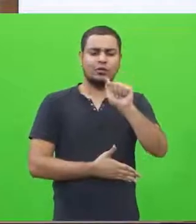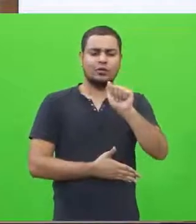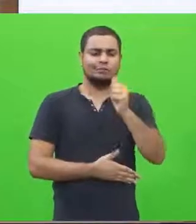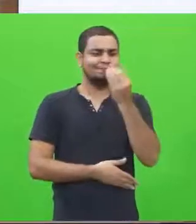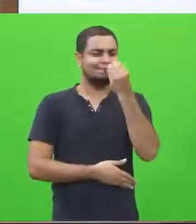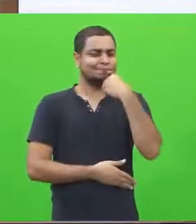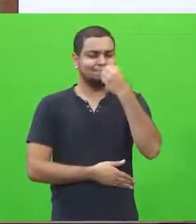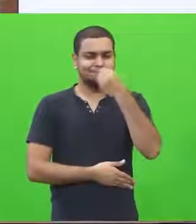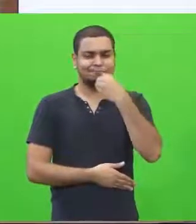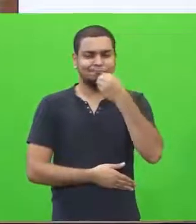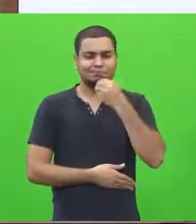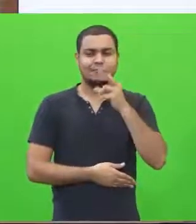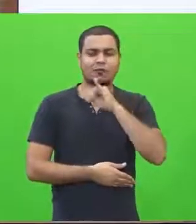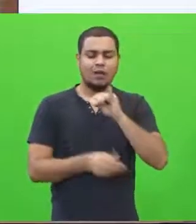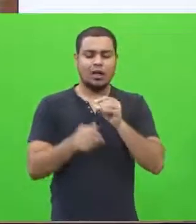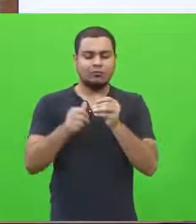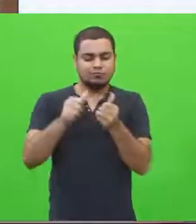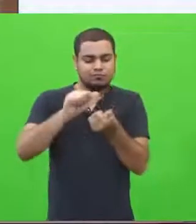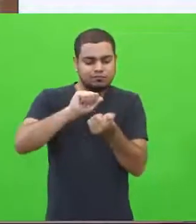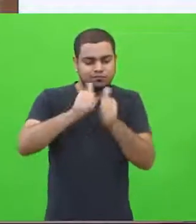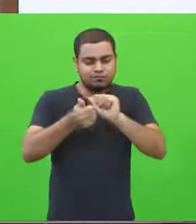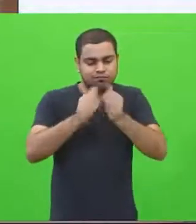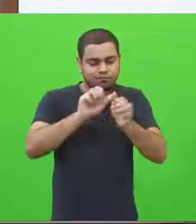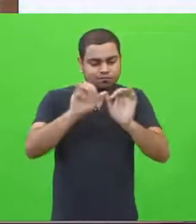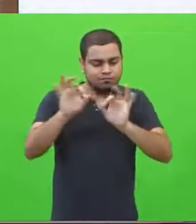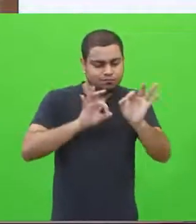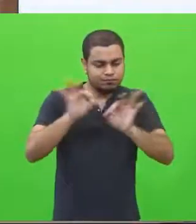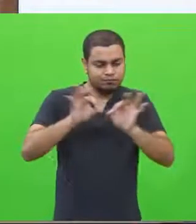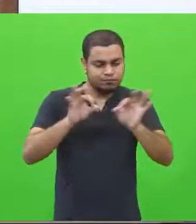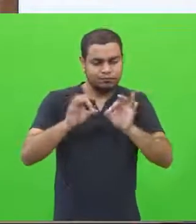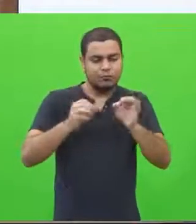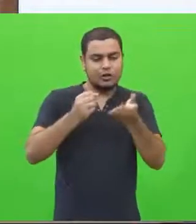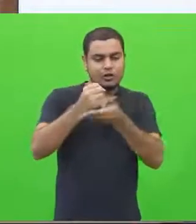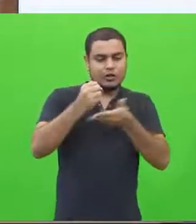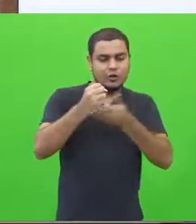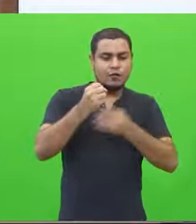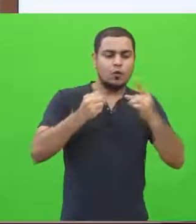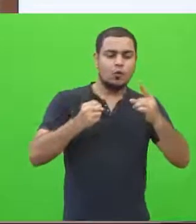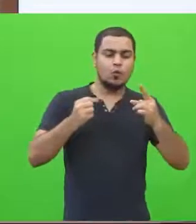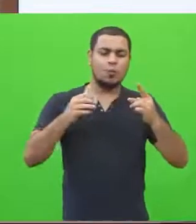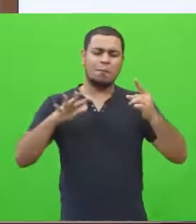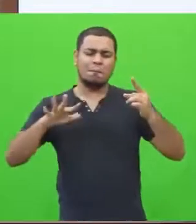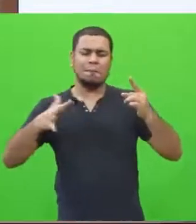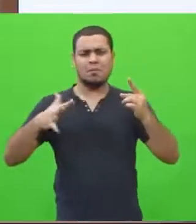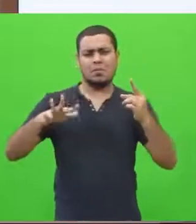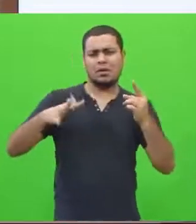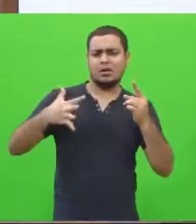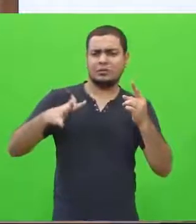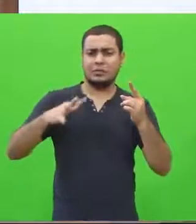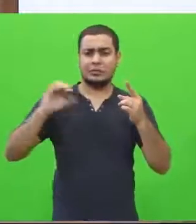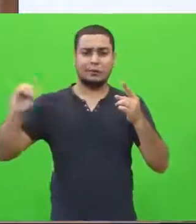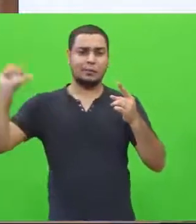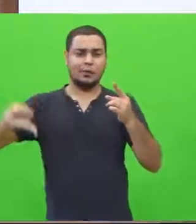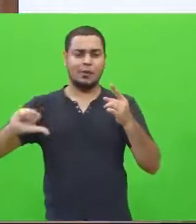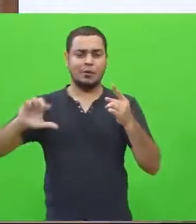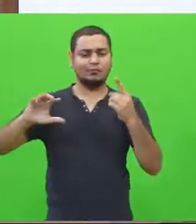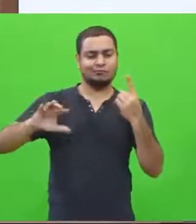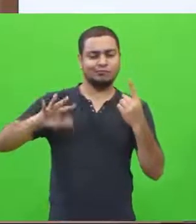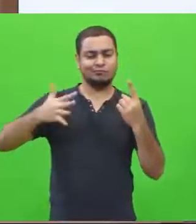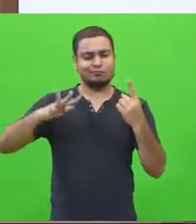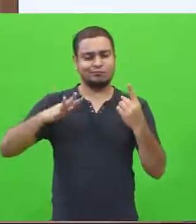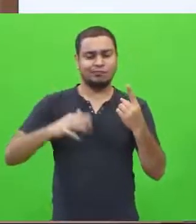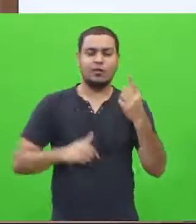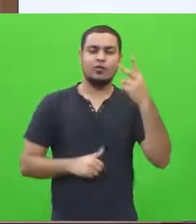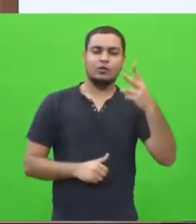adequação, passa para o nível 1, que é o considerado precário, né? Já melhorou um pouquinho. O nível 2,